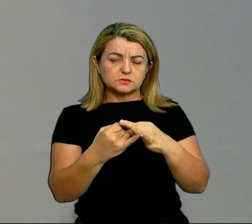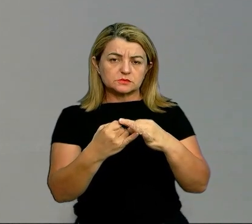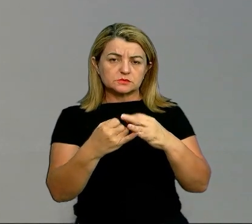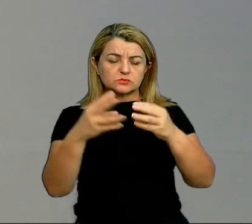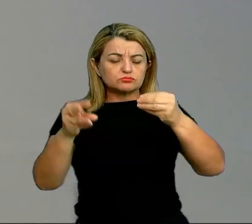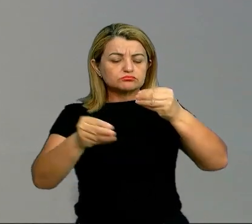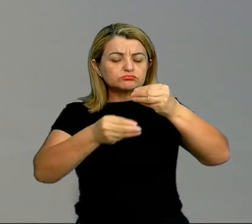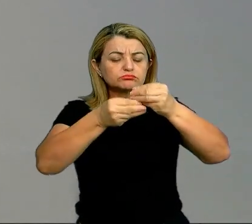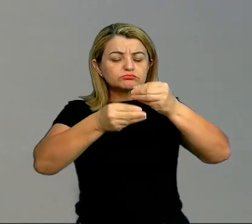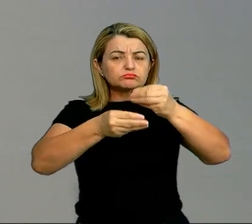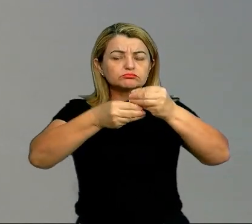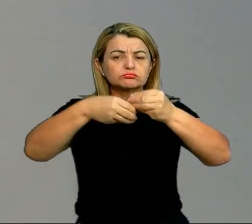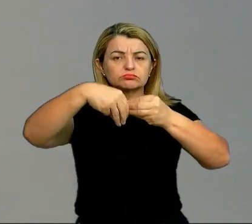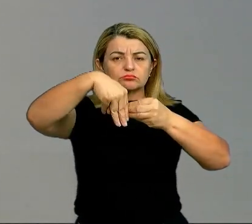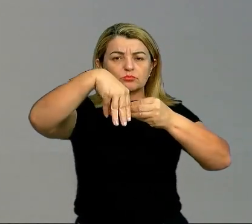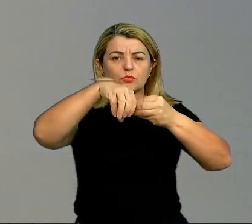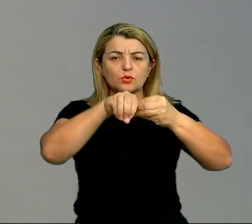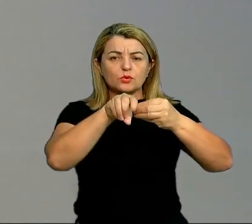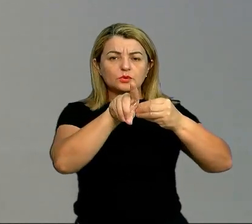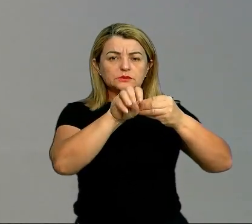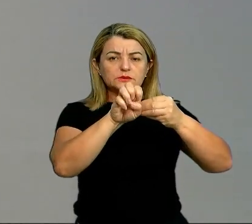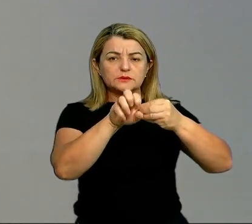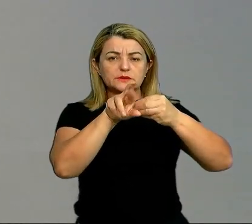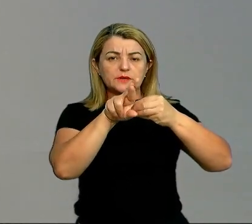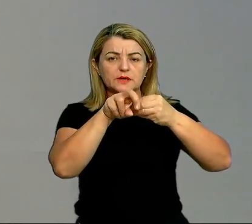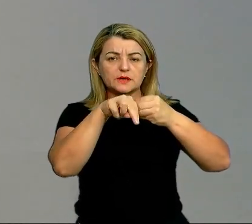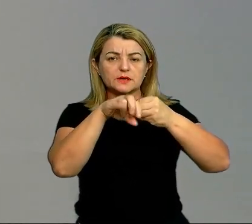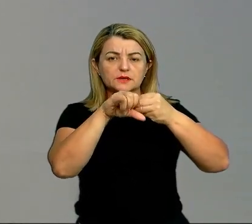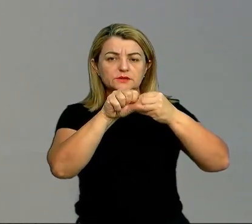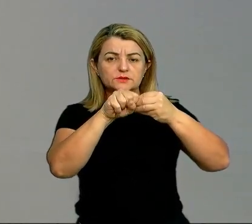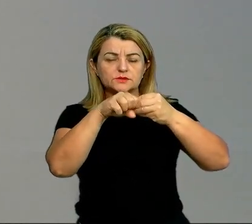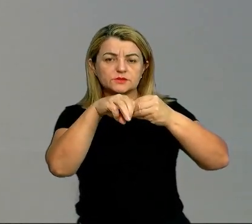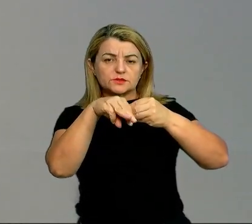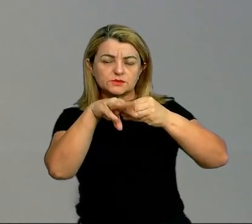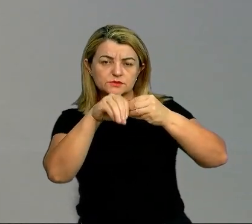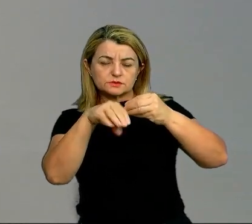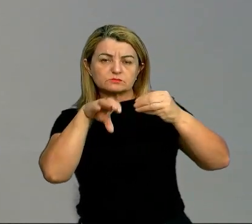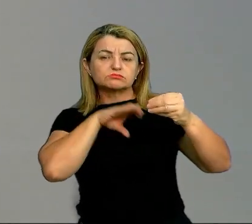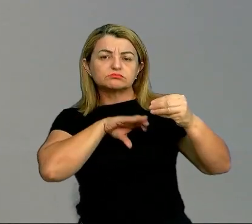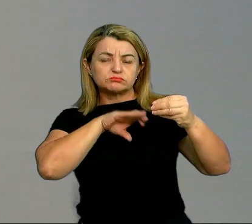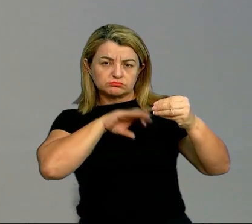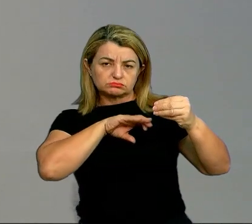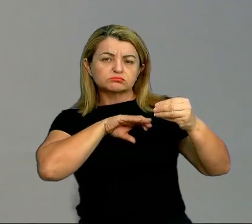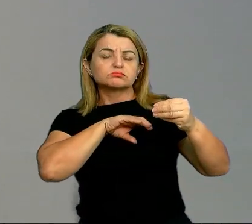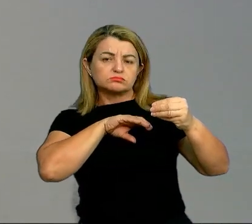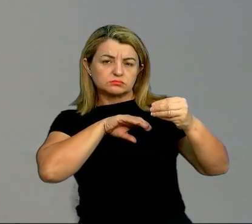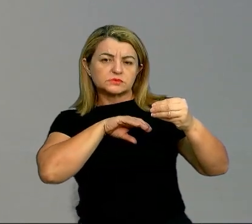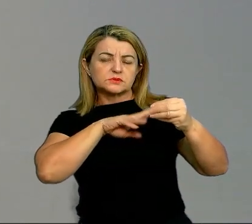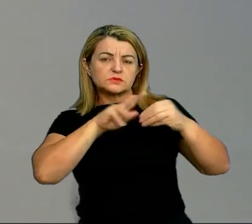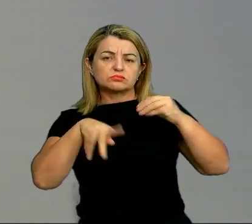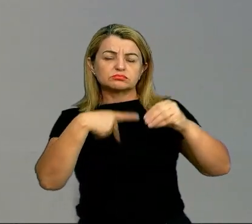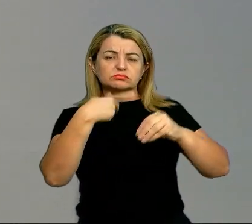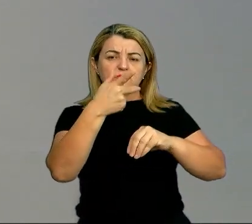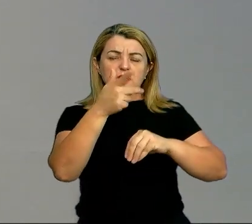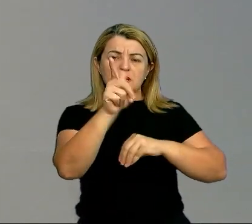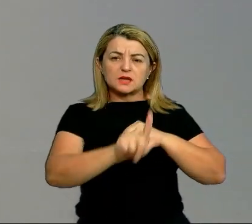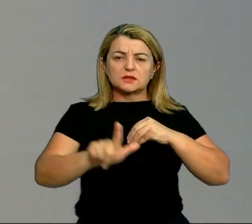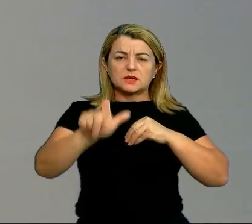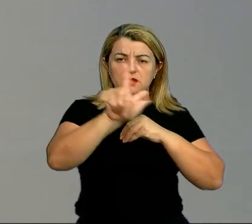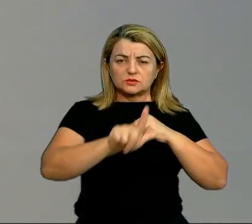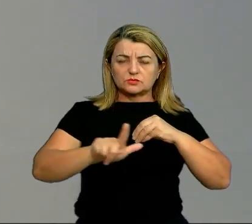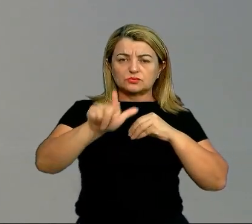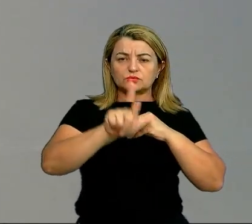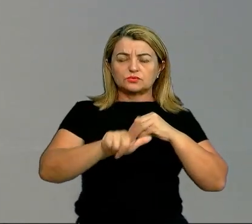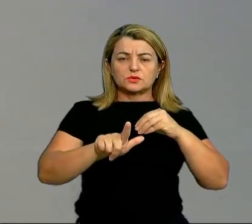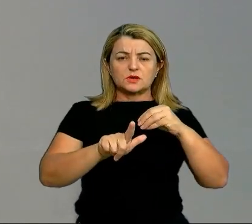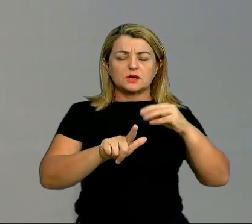encaixe aí no modernismo português, a obra do Fernando Pessoa, ela é bem versátil, quer dizer, eu consigo encaixar em